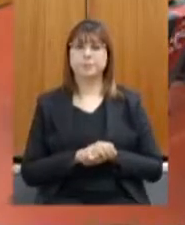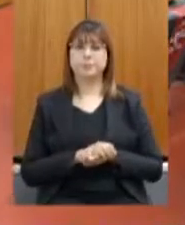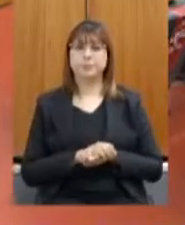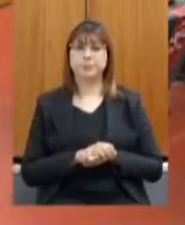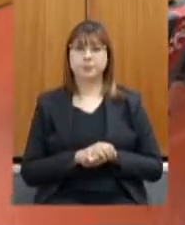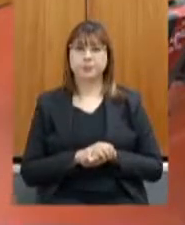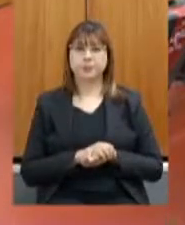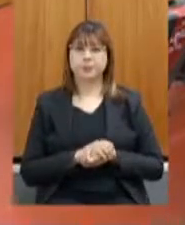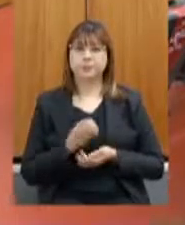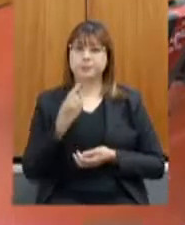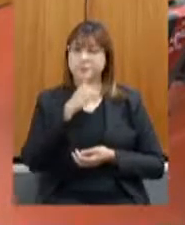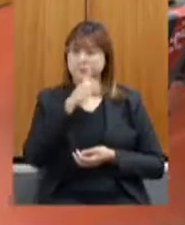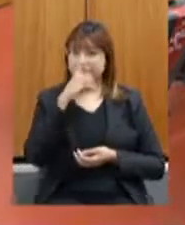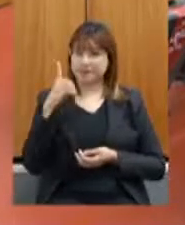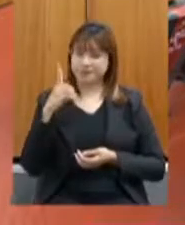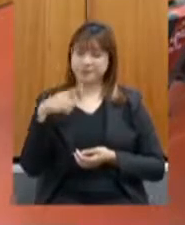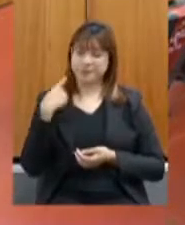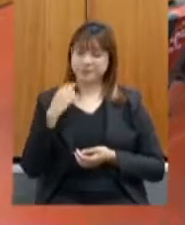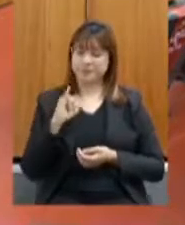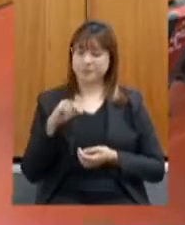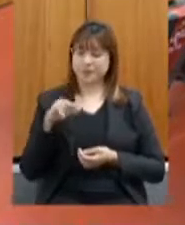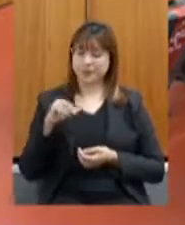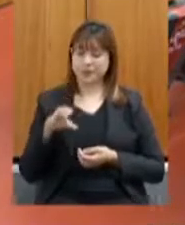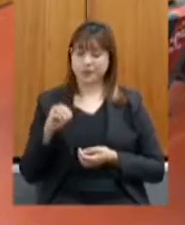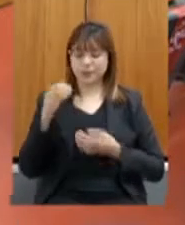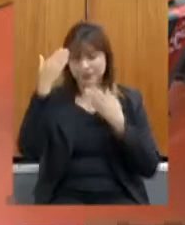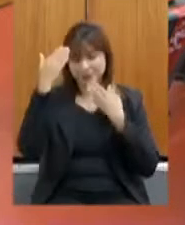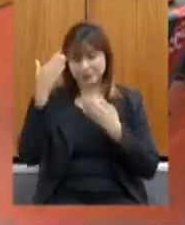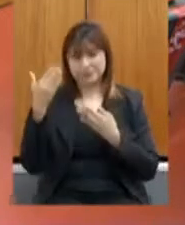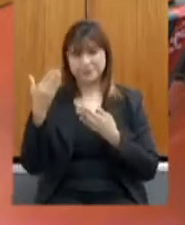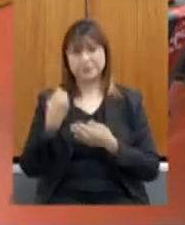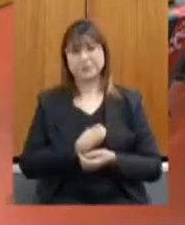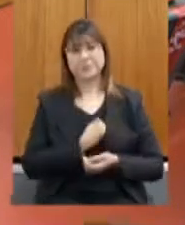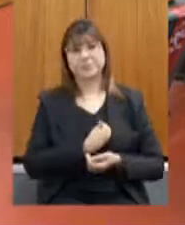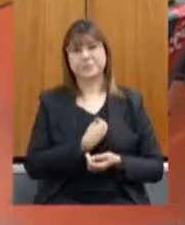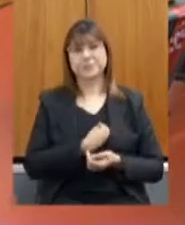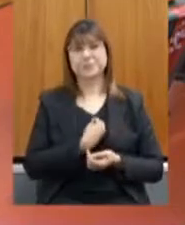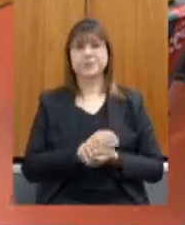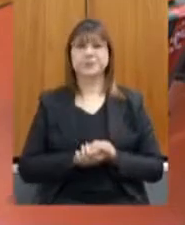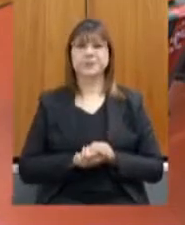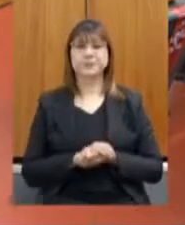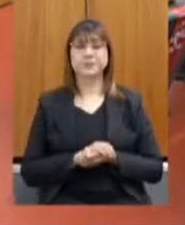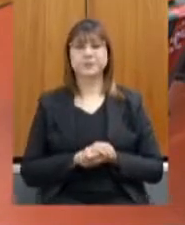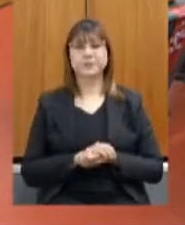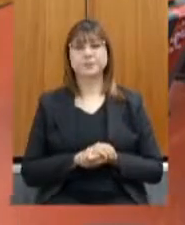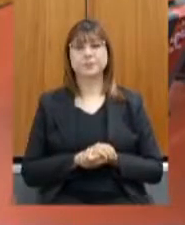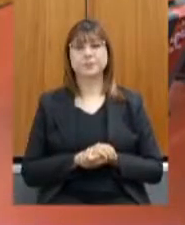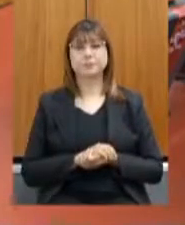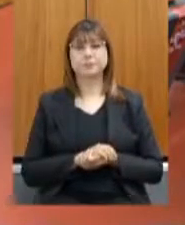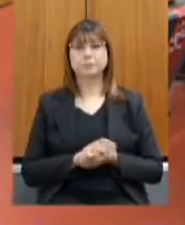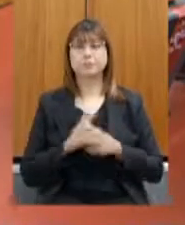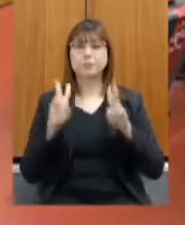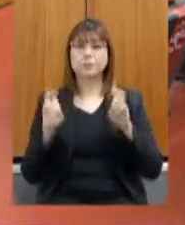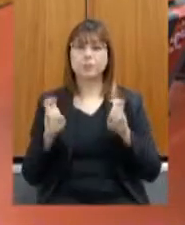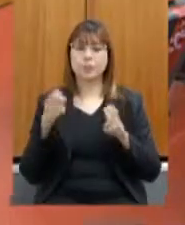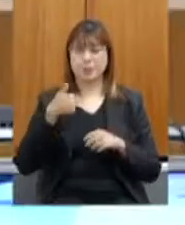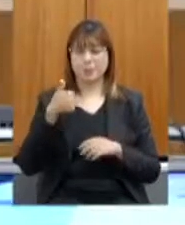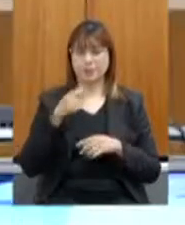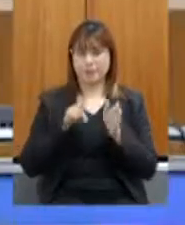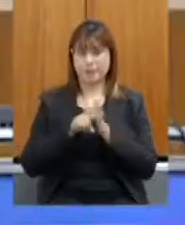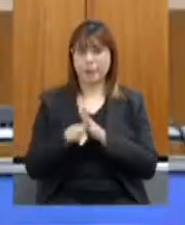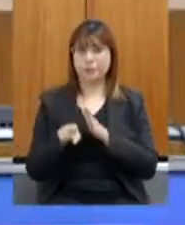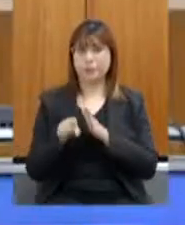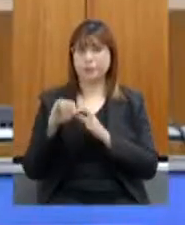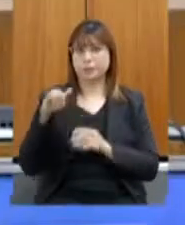bom dia deputado Inácio muito obrigado pela sua presença em relação a sua primeira pergunta da questão de